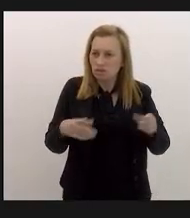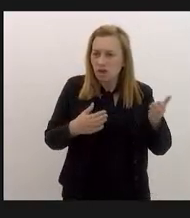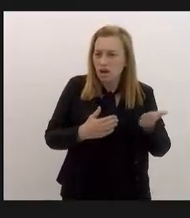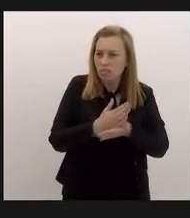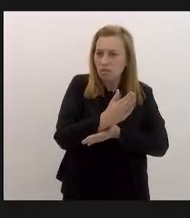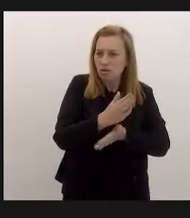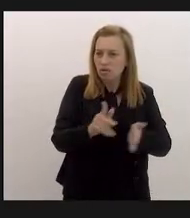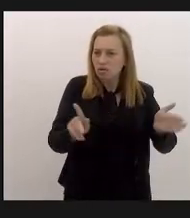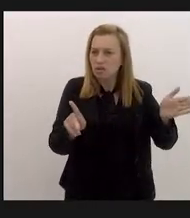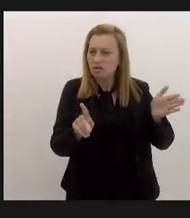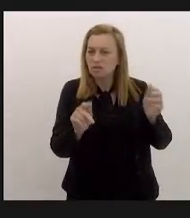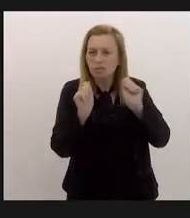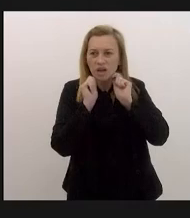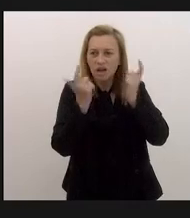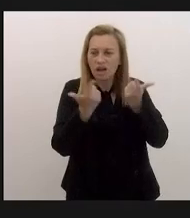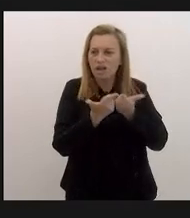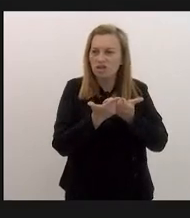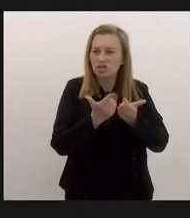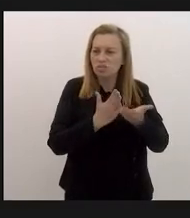aprovado pela LERJ.